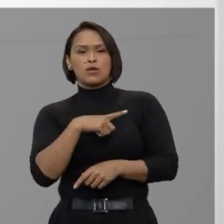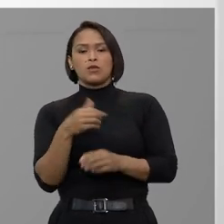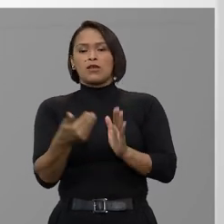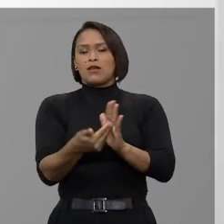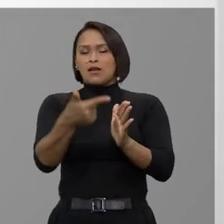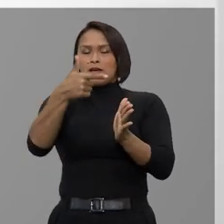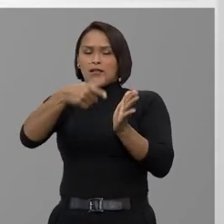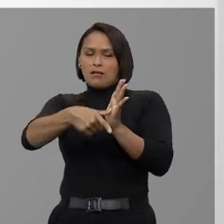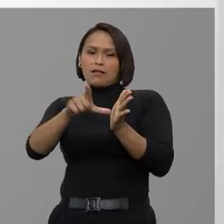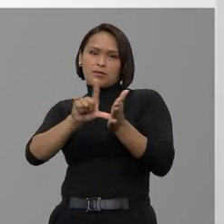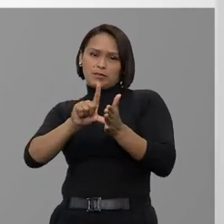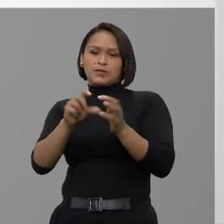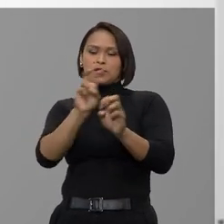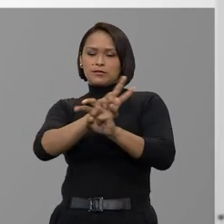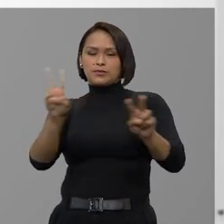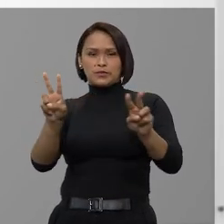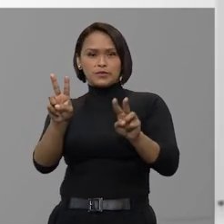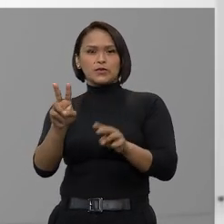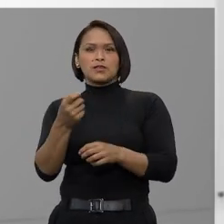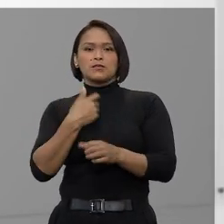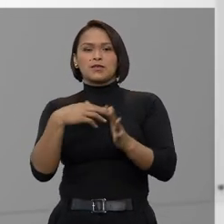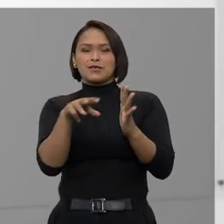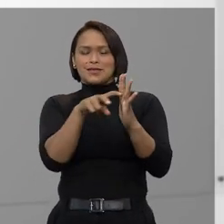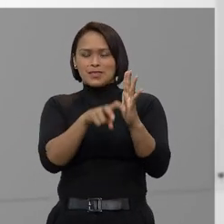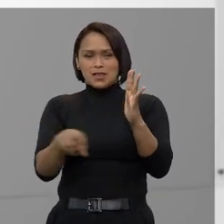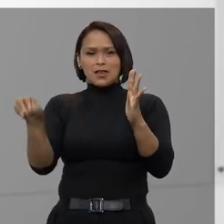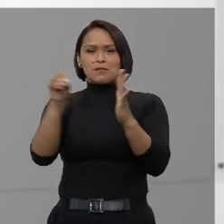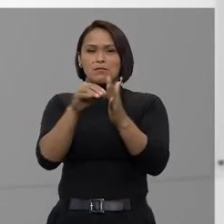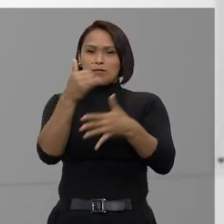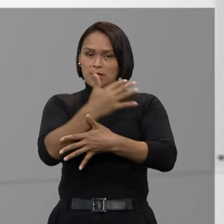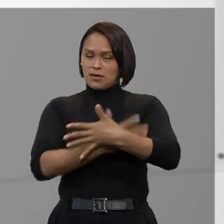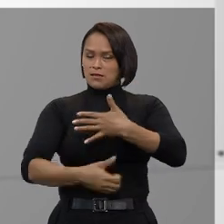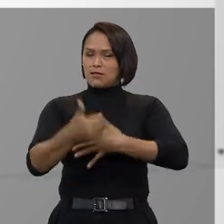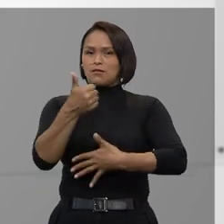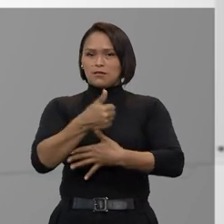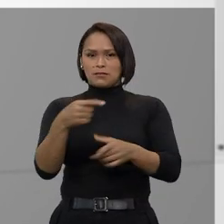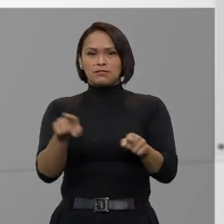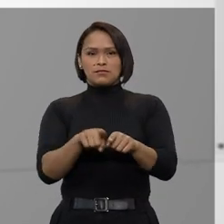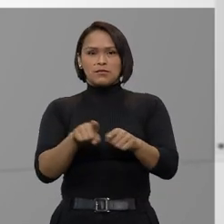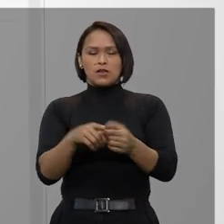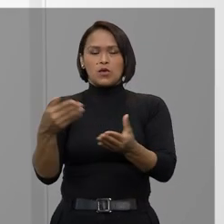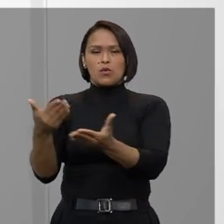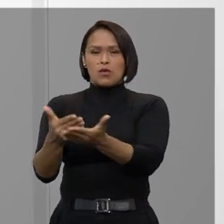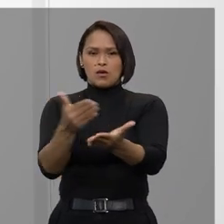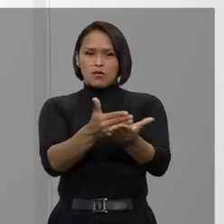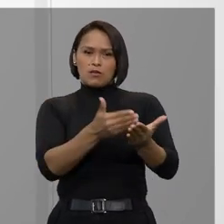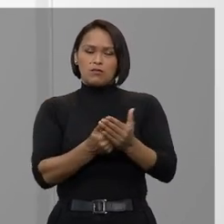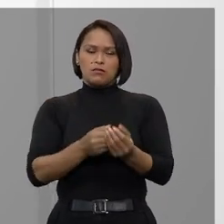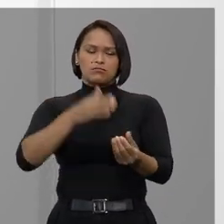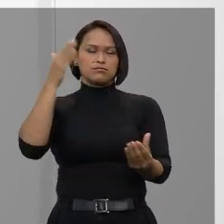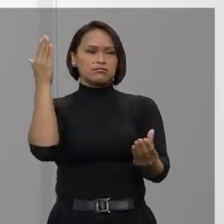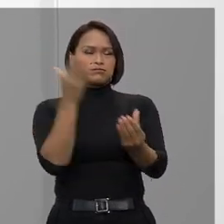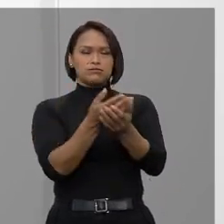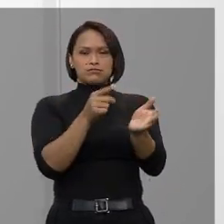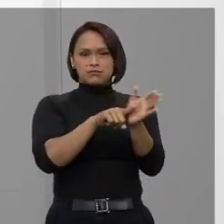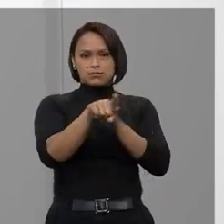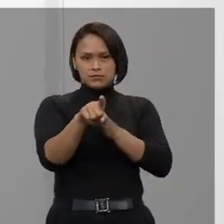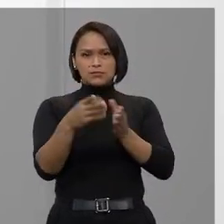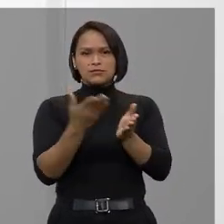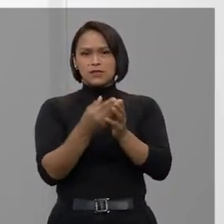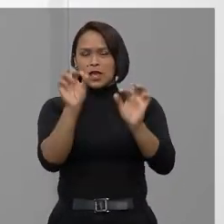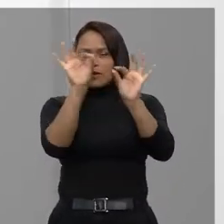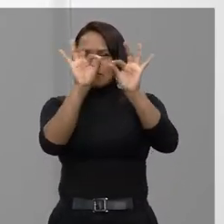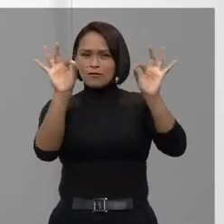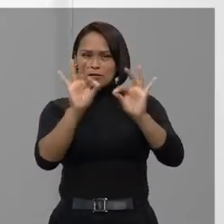houver, precedentes com links para acessar a emenda, inteiro teor do acórdão, consulta processual e os